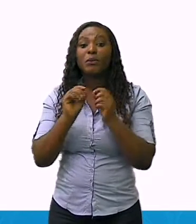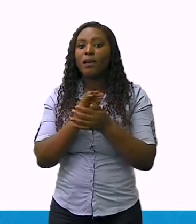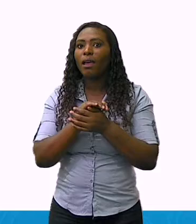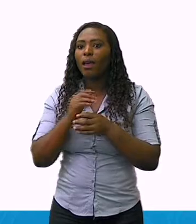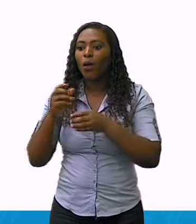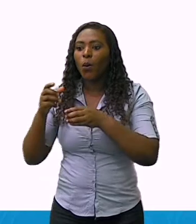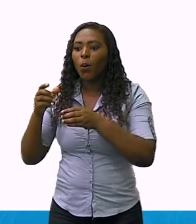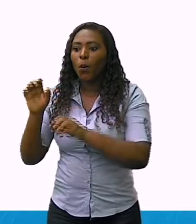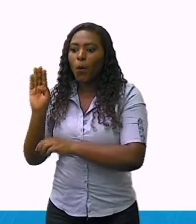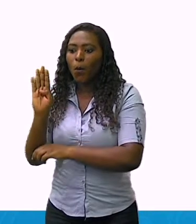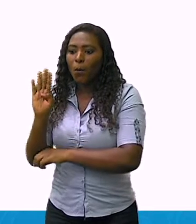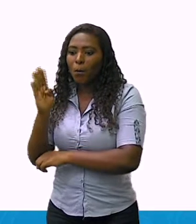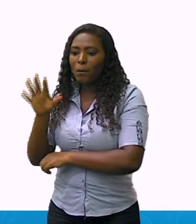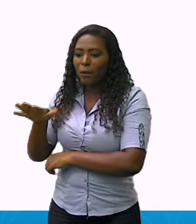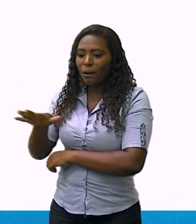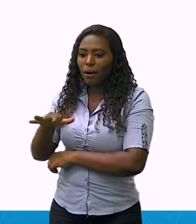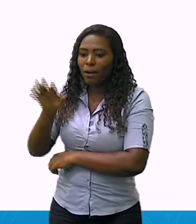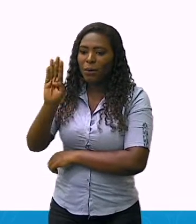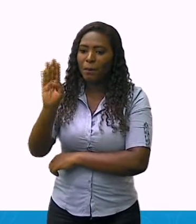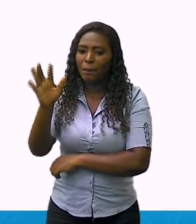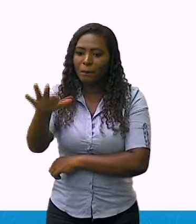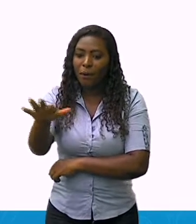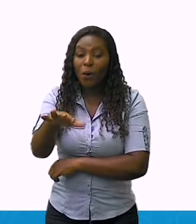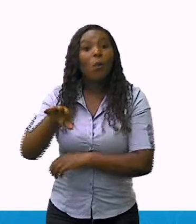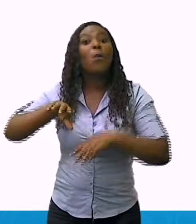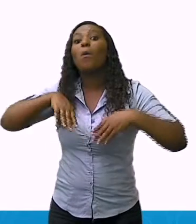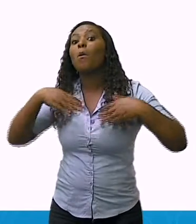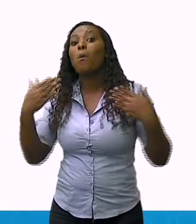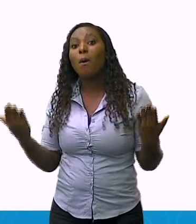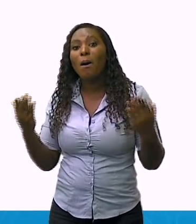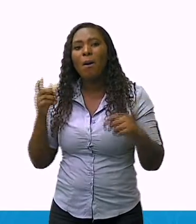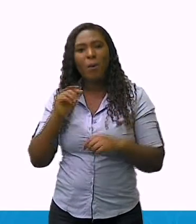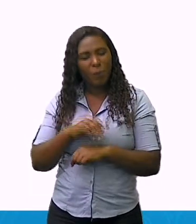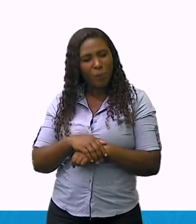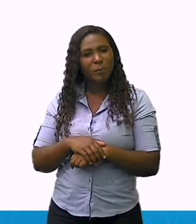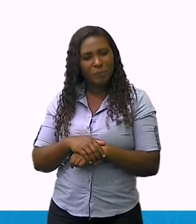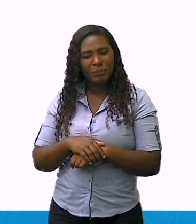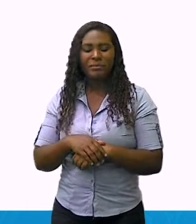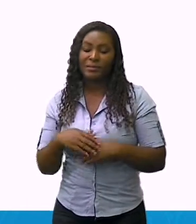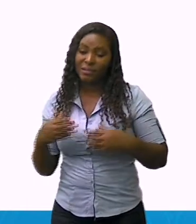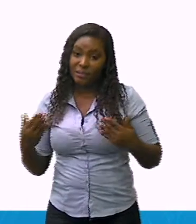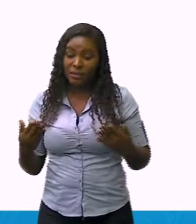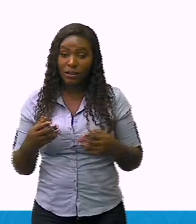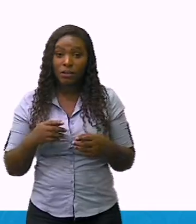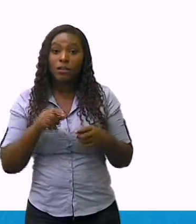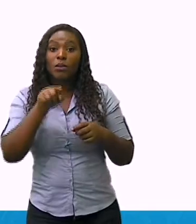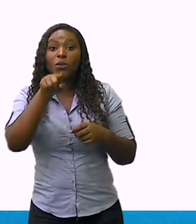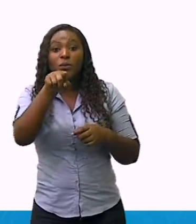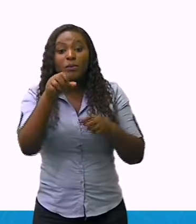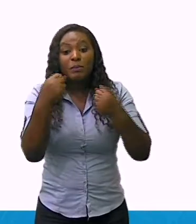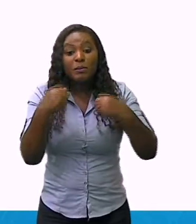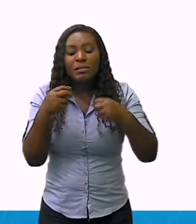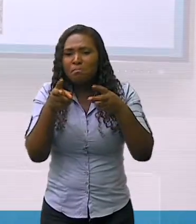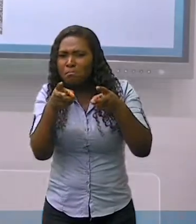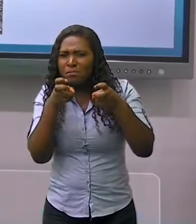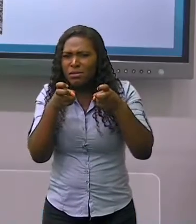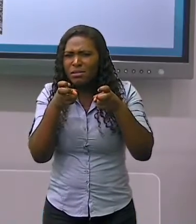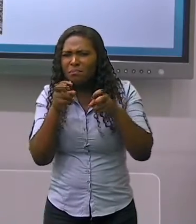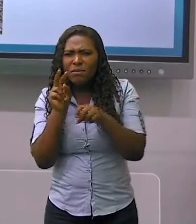bairros? Toda esta observação e identificação dos elementos